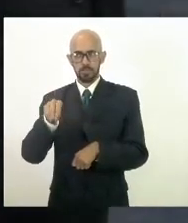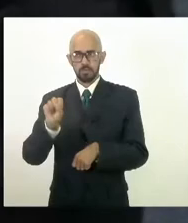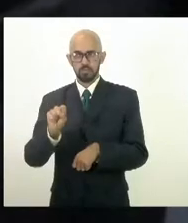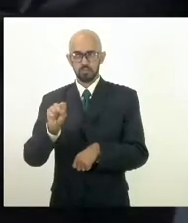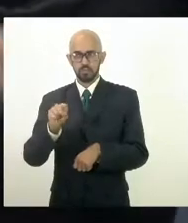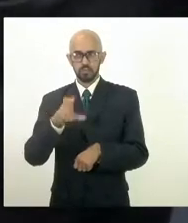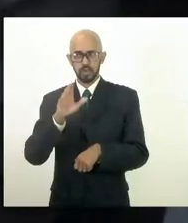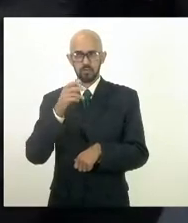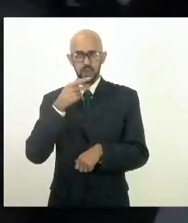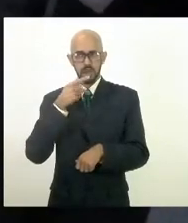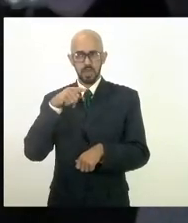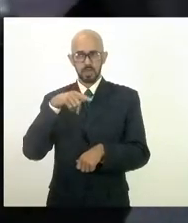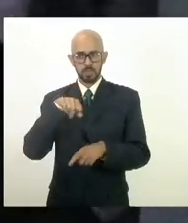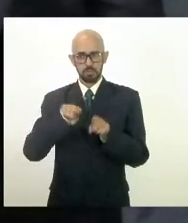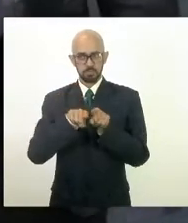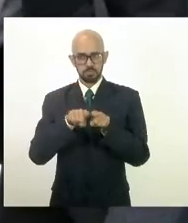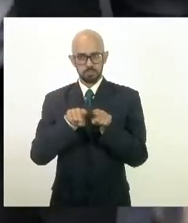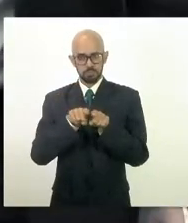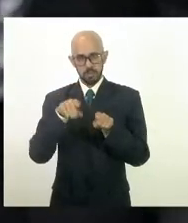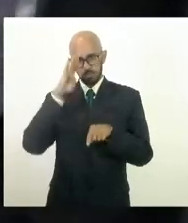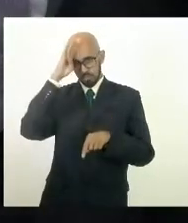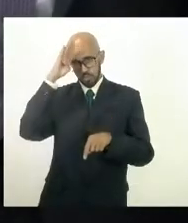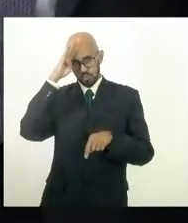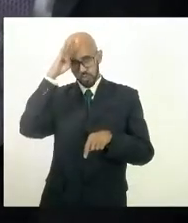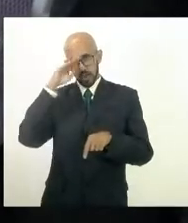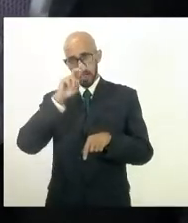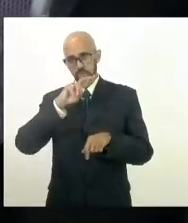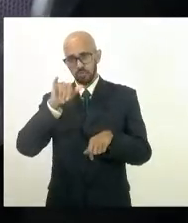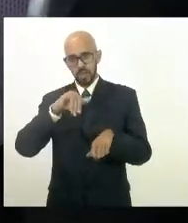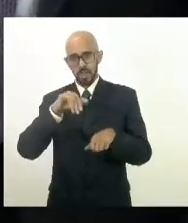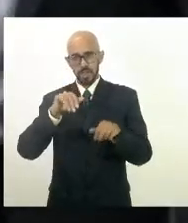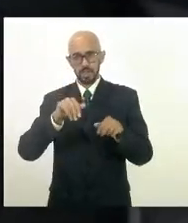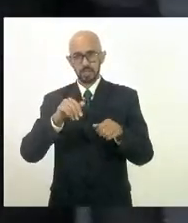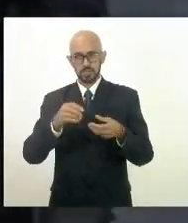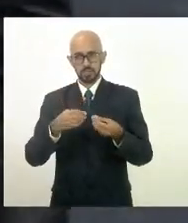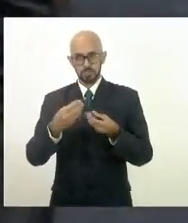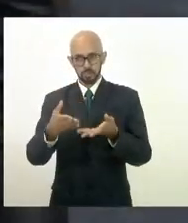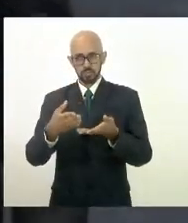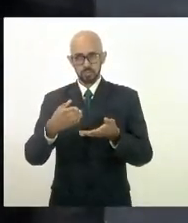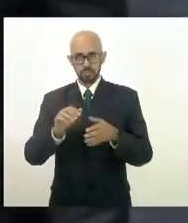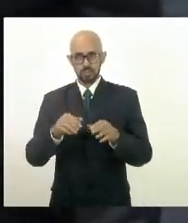Bolsonaro que irá disponibilizar emendas para termos e a conclusão dessas obras. em meu registro.